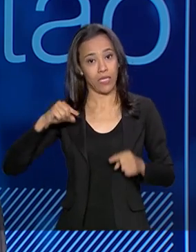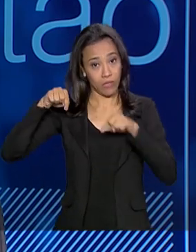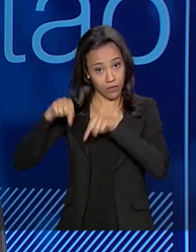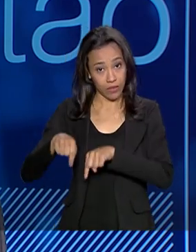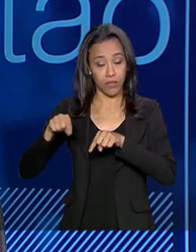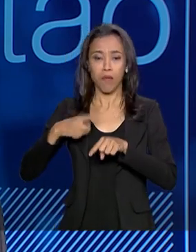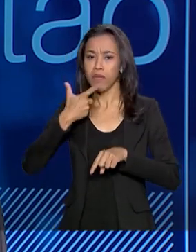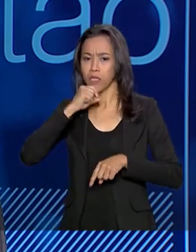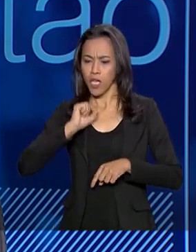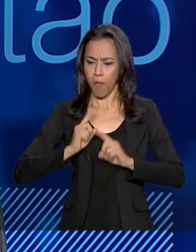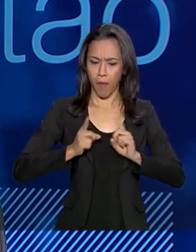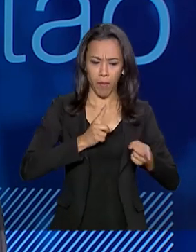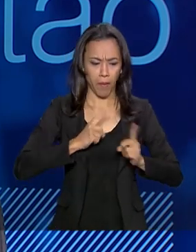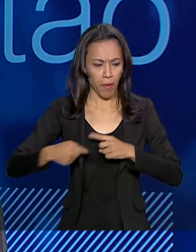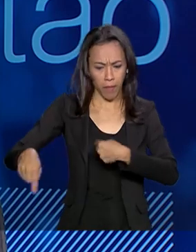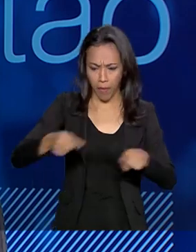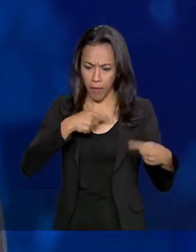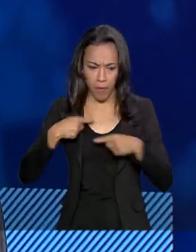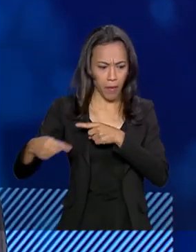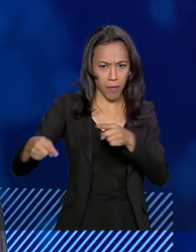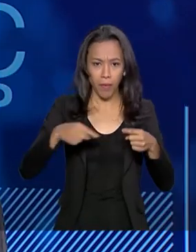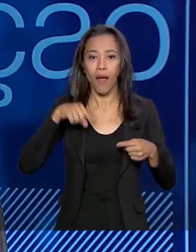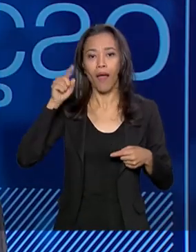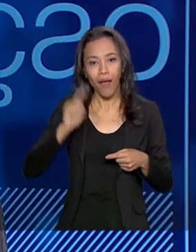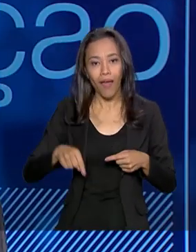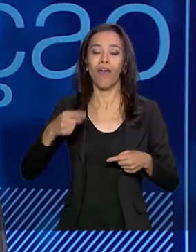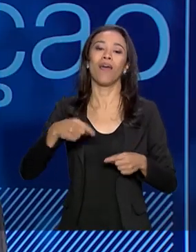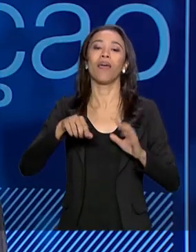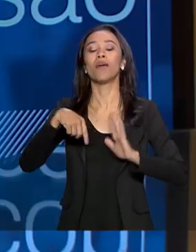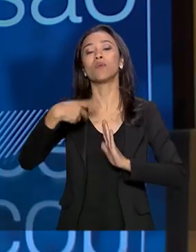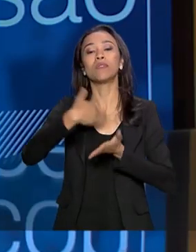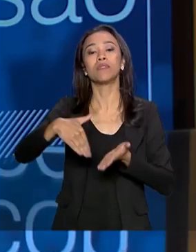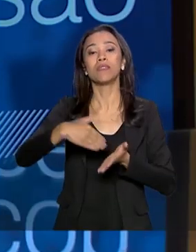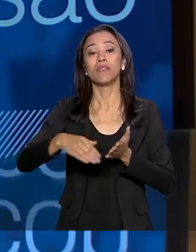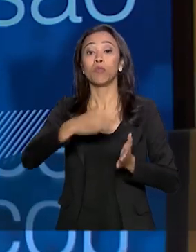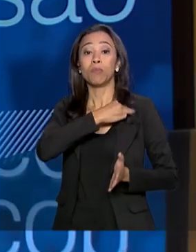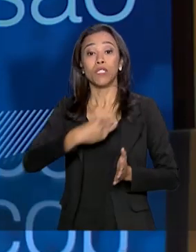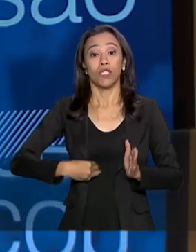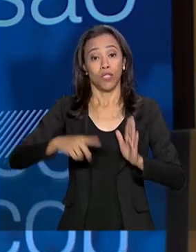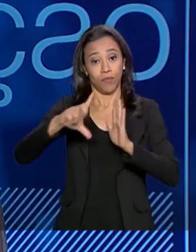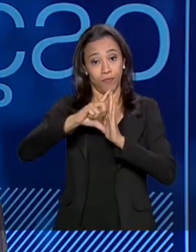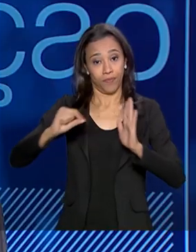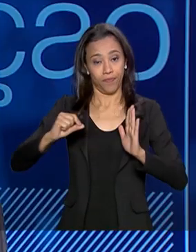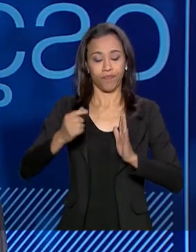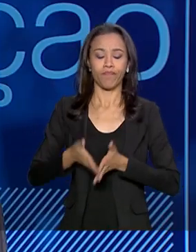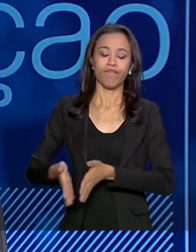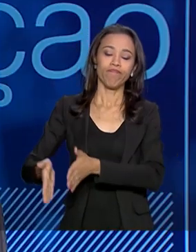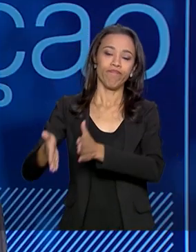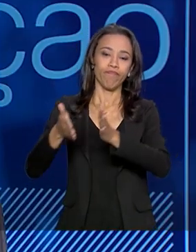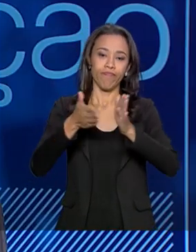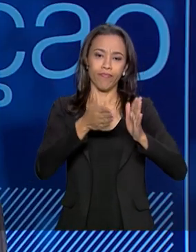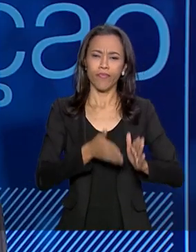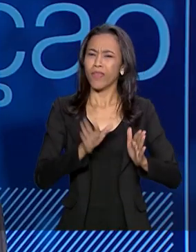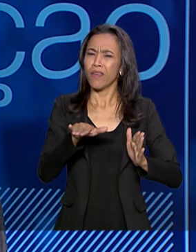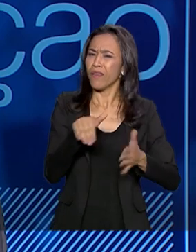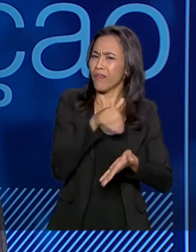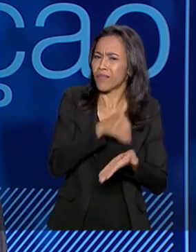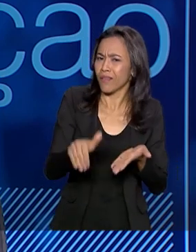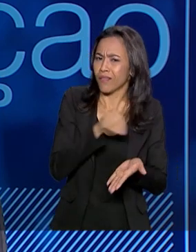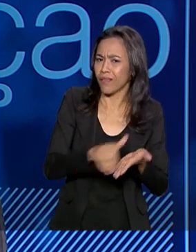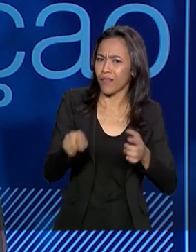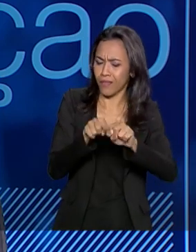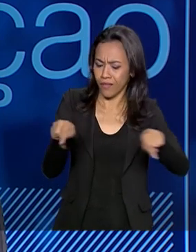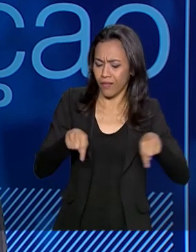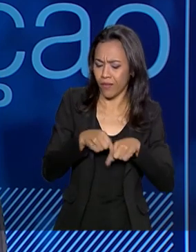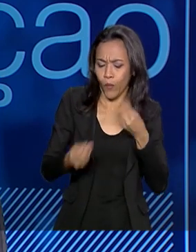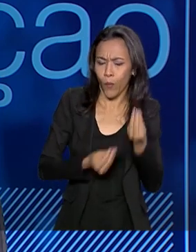reunião, quem chefia o conselho é o Ministro-Chefe da Casa Civil. E a Secretaria? A Secretaria faz todo esse trabalho de apoio, a gente chama de